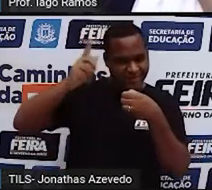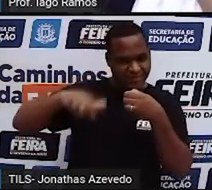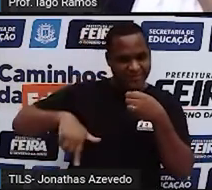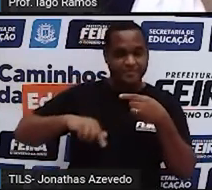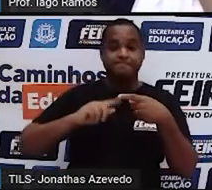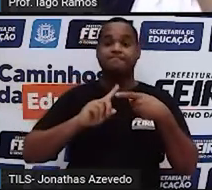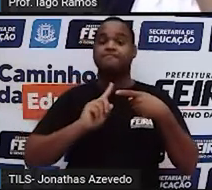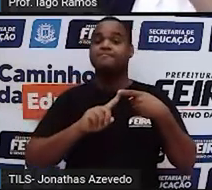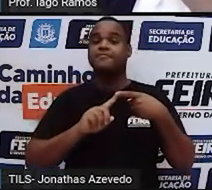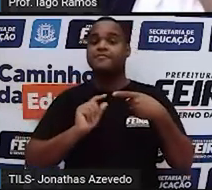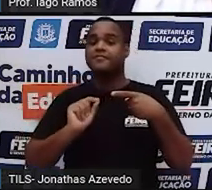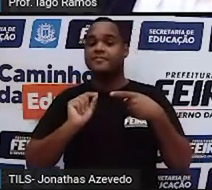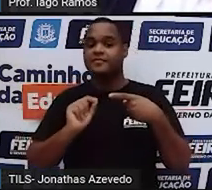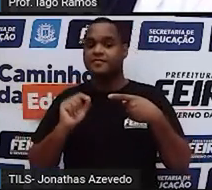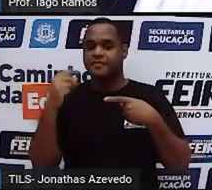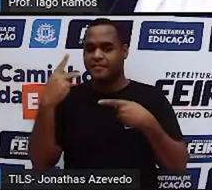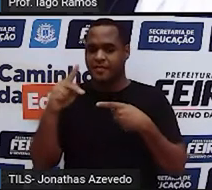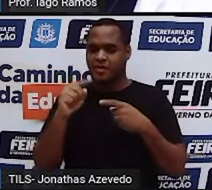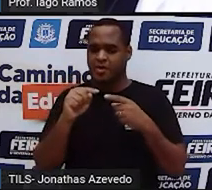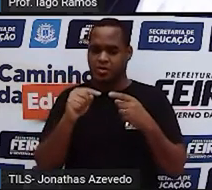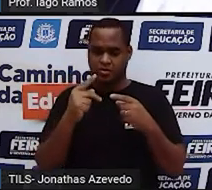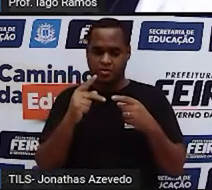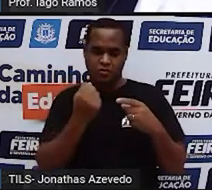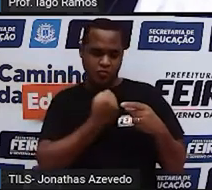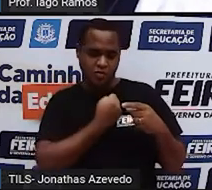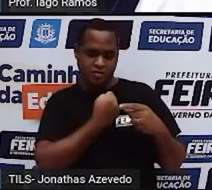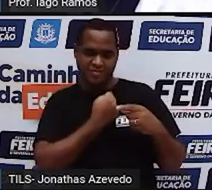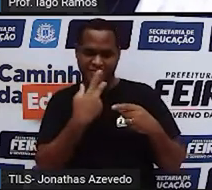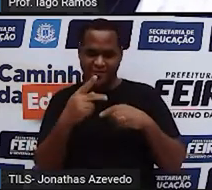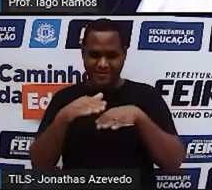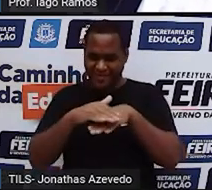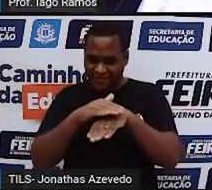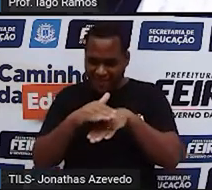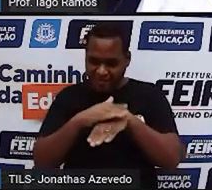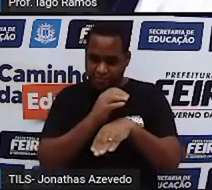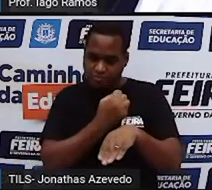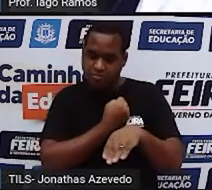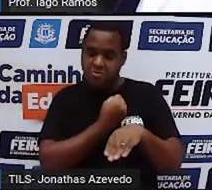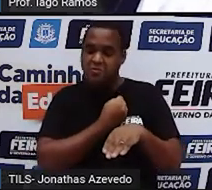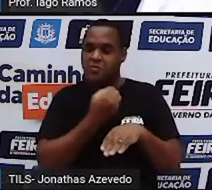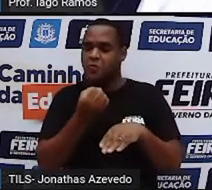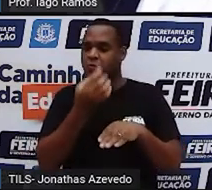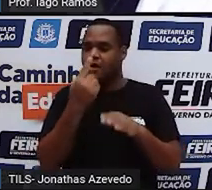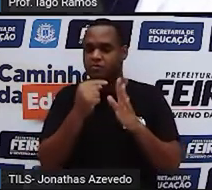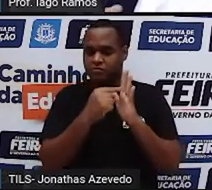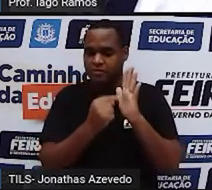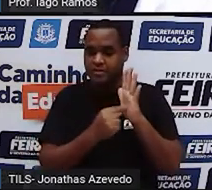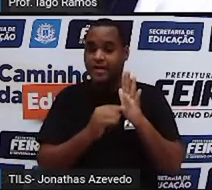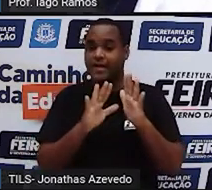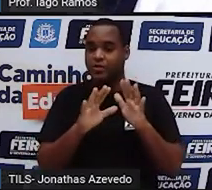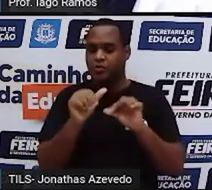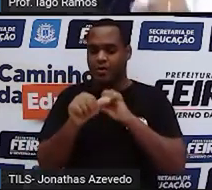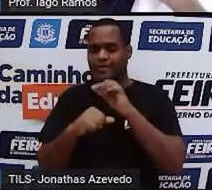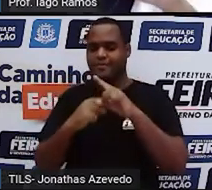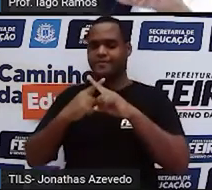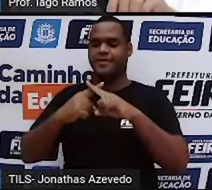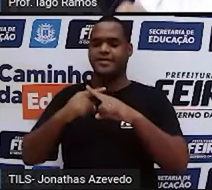Primeiro, digita o número do seu calçado na calculadora. Faz vezes 5.